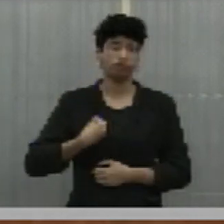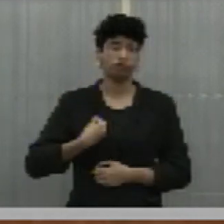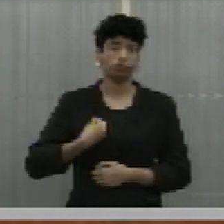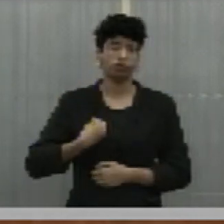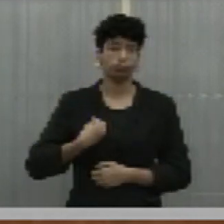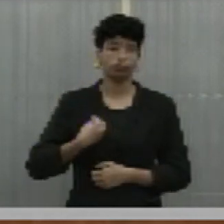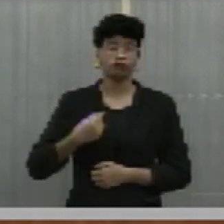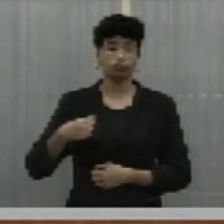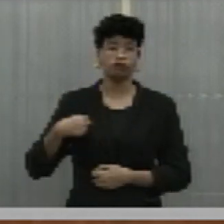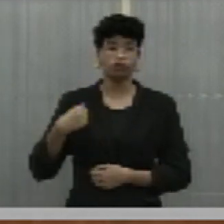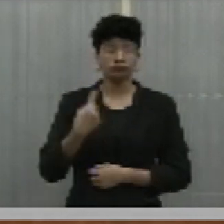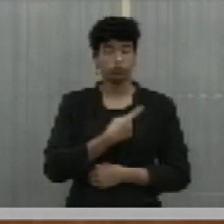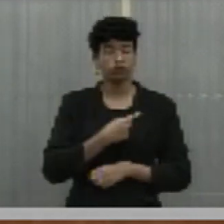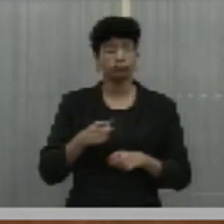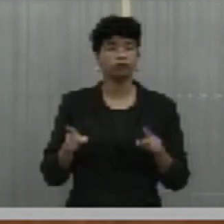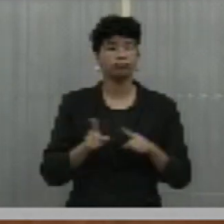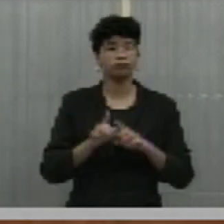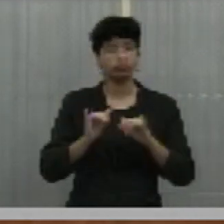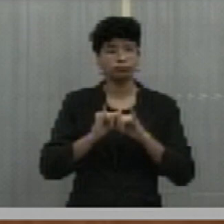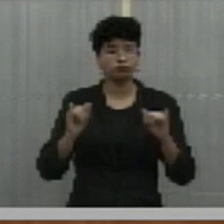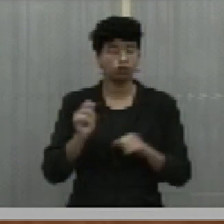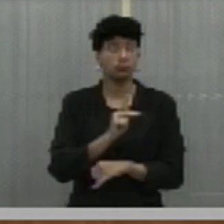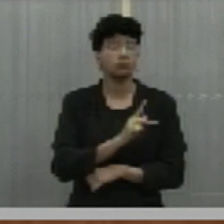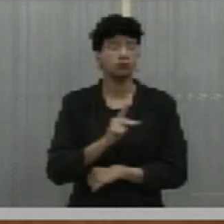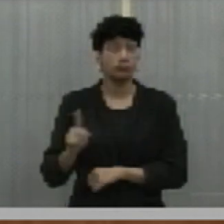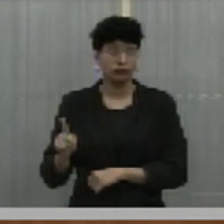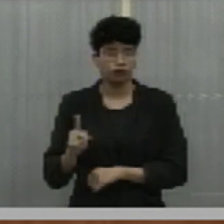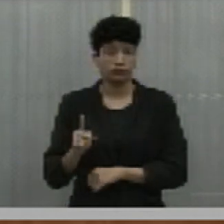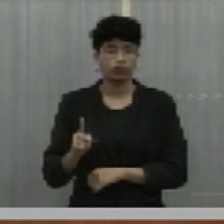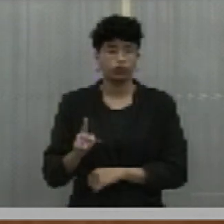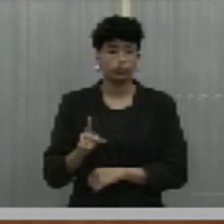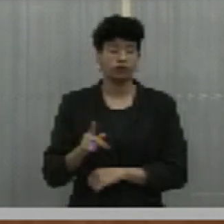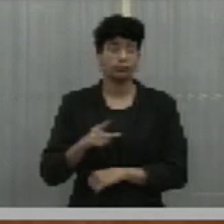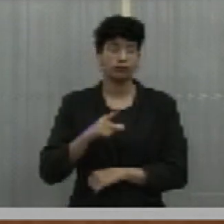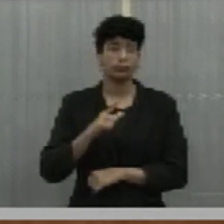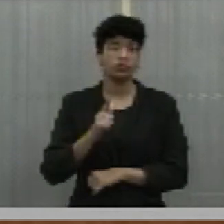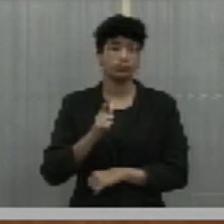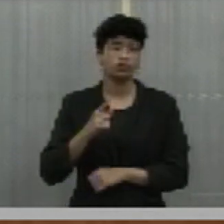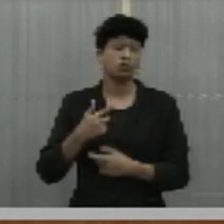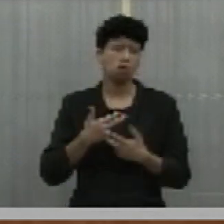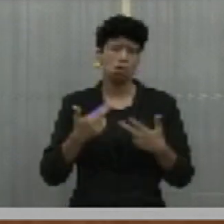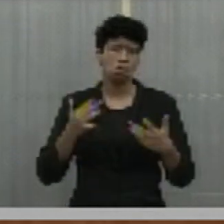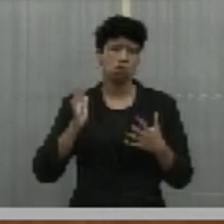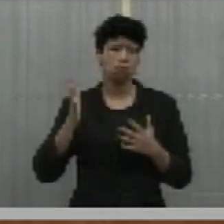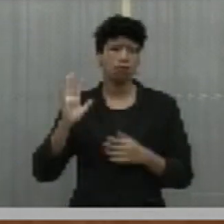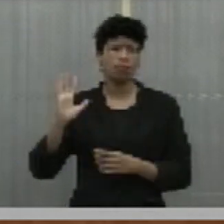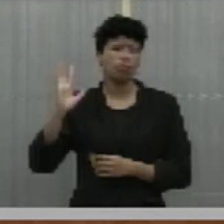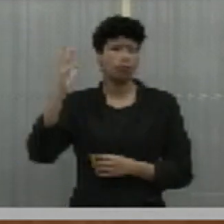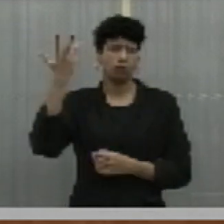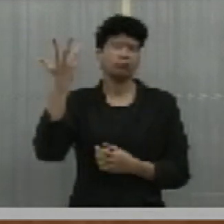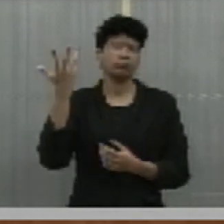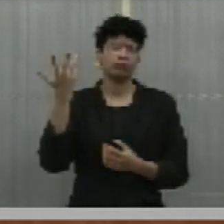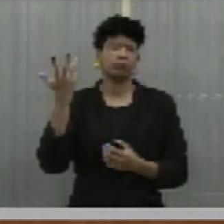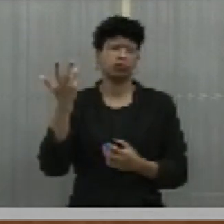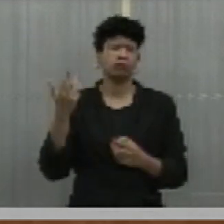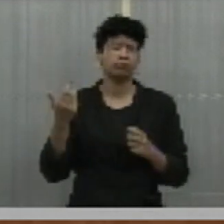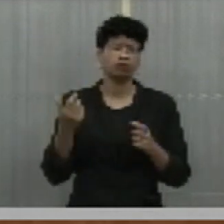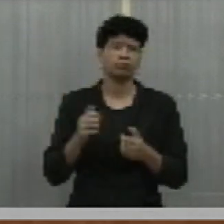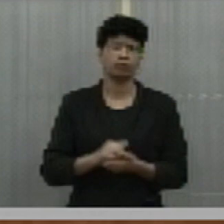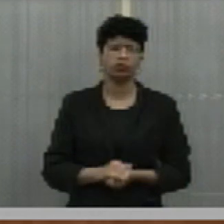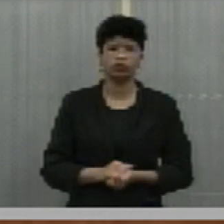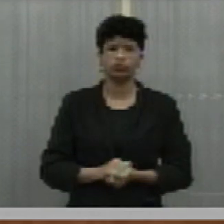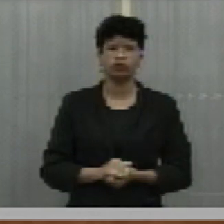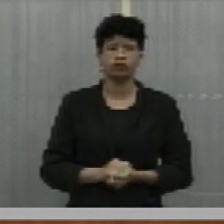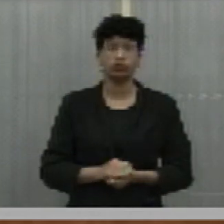Nós, inclusive, relatamos para o presidente uma situação que é vexatória, que são os casos